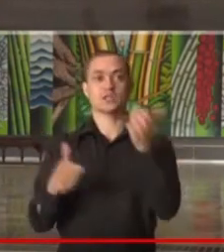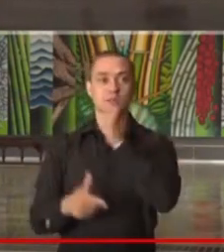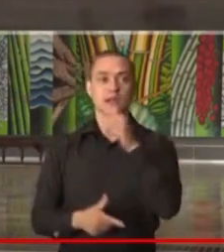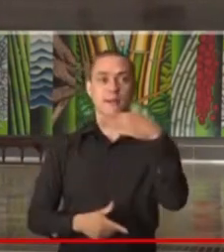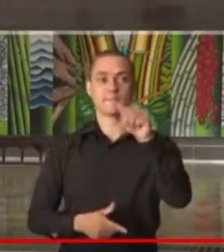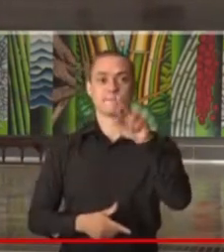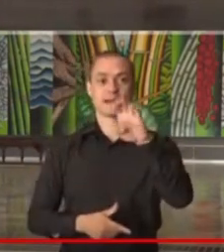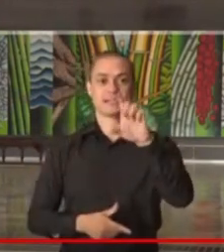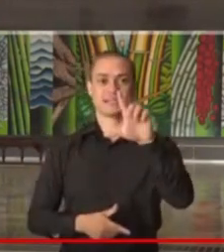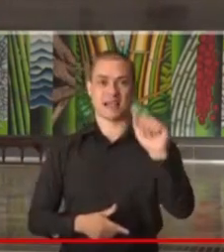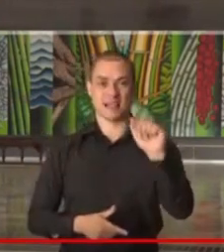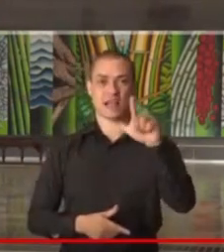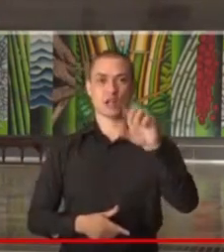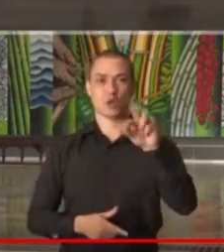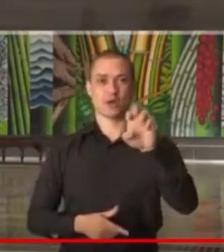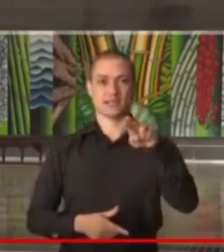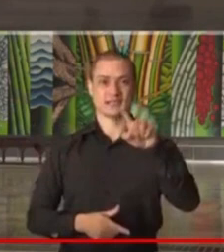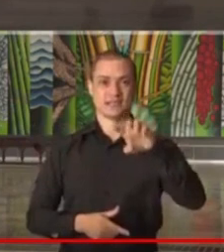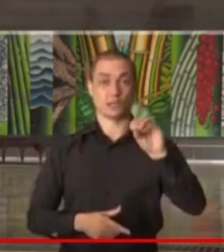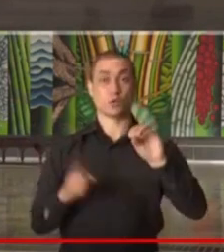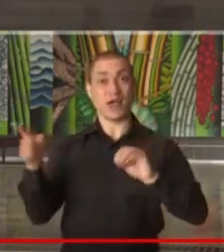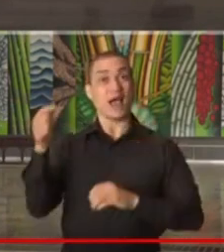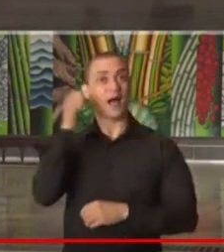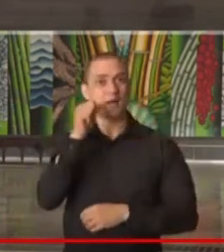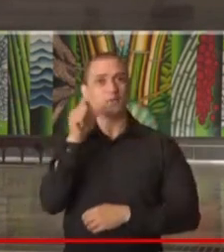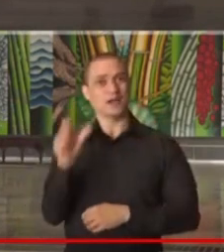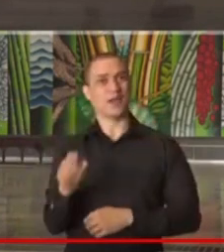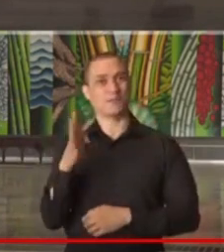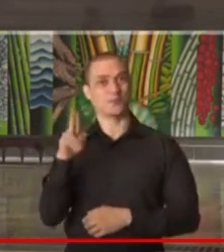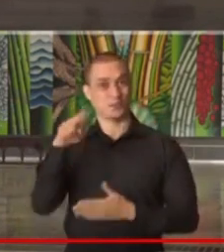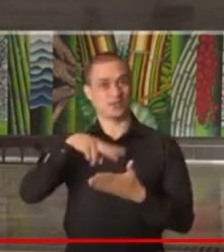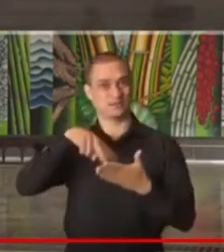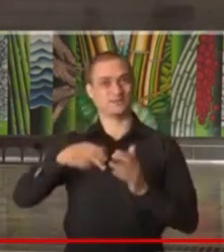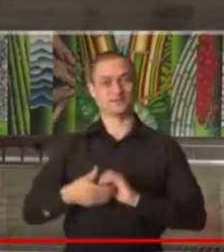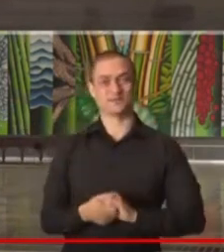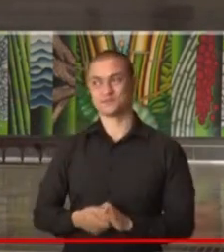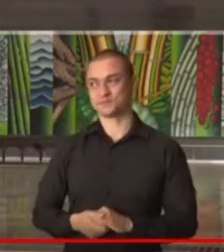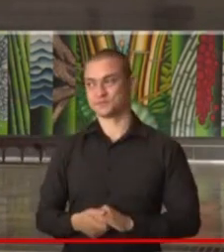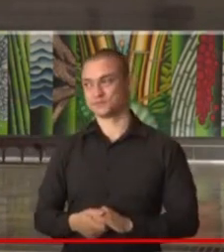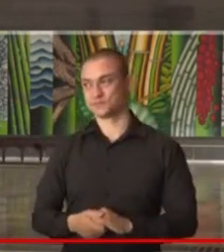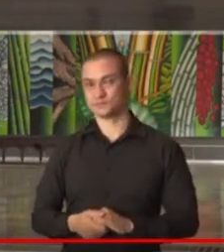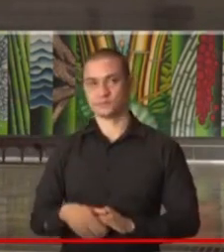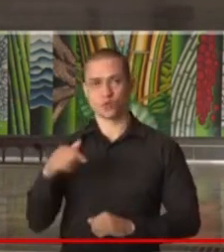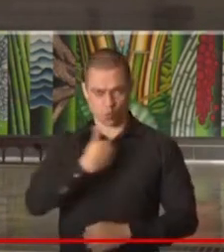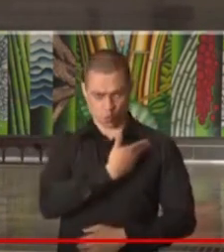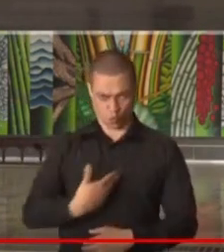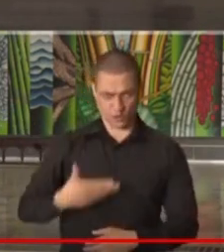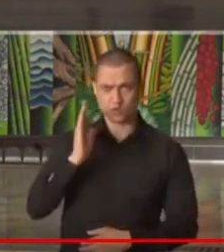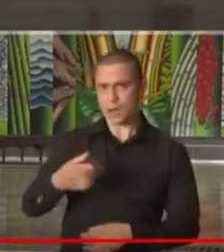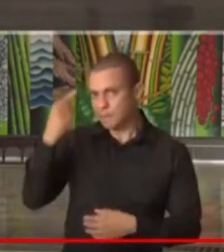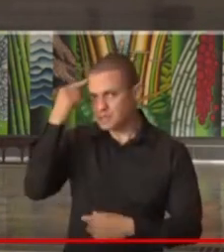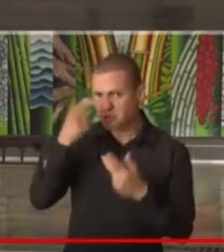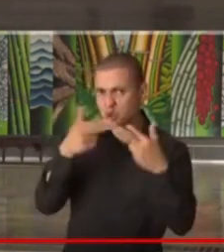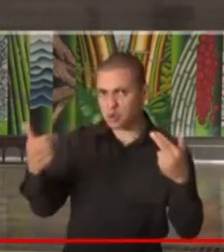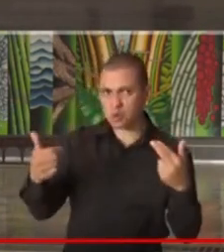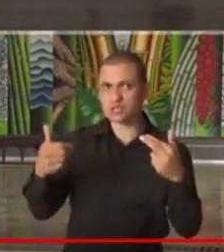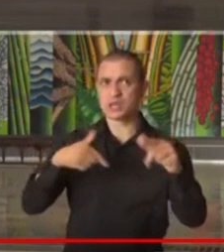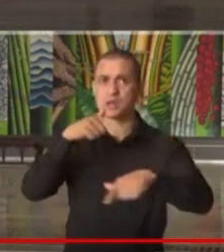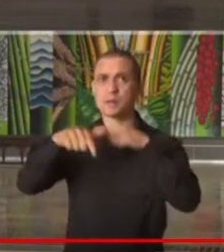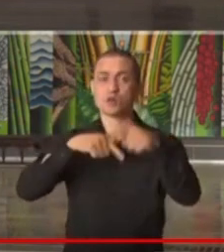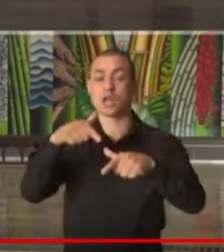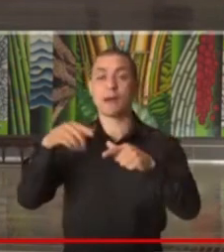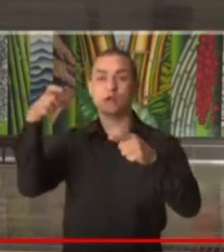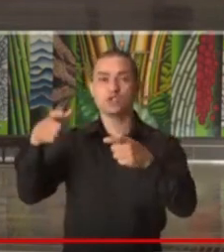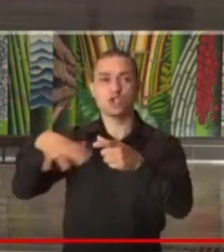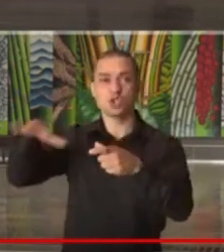Lorenzetto. A pergunta será feita pela jornalista Bruna Fazano. O governo pensa em alguma medida para setores de serviços não